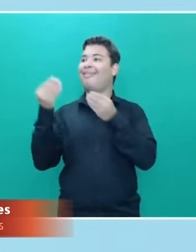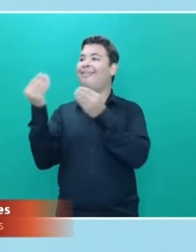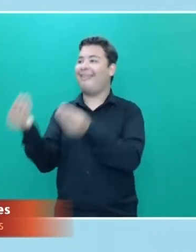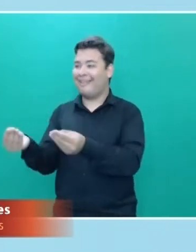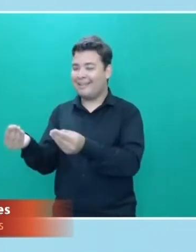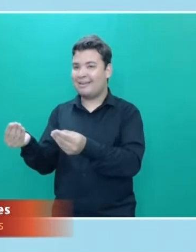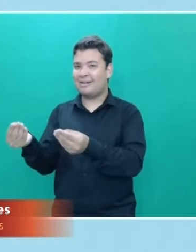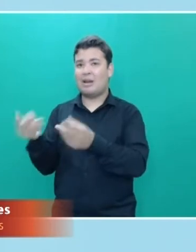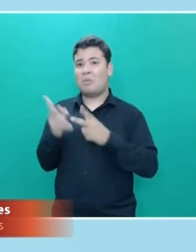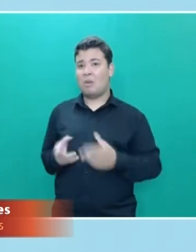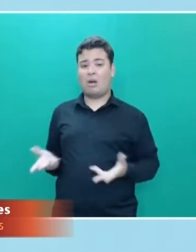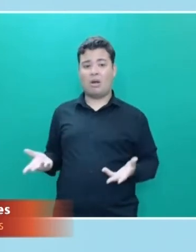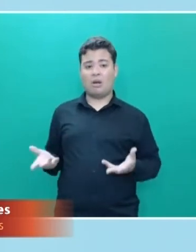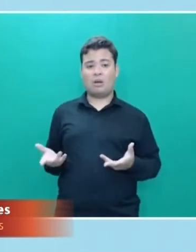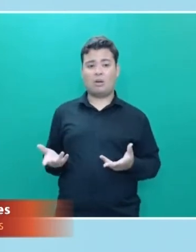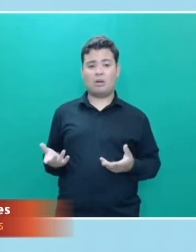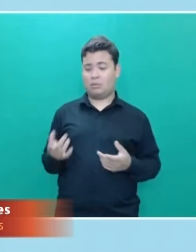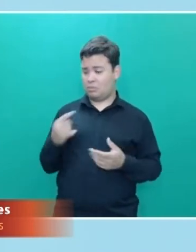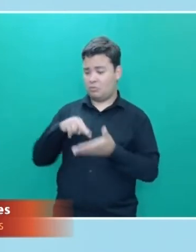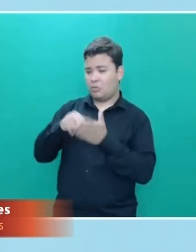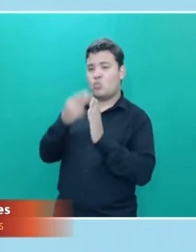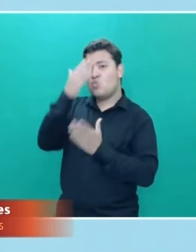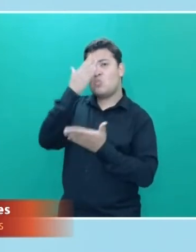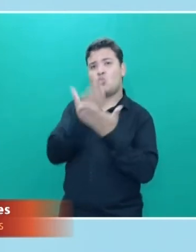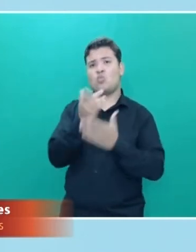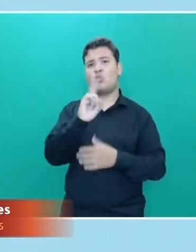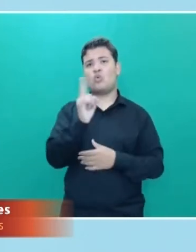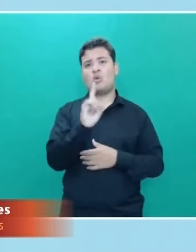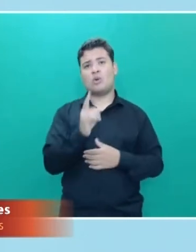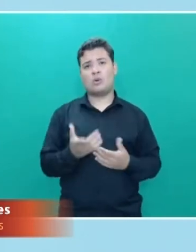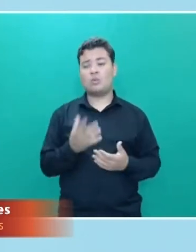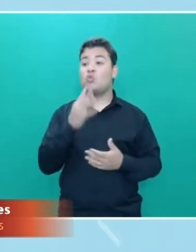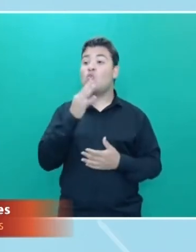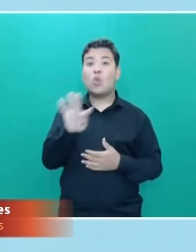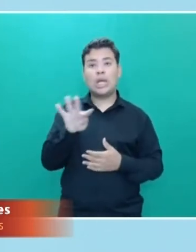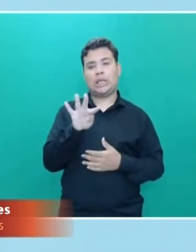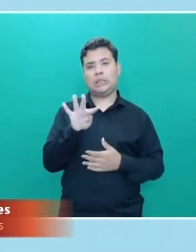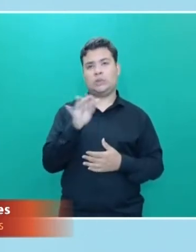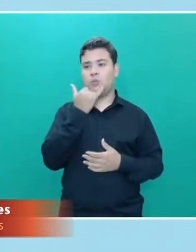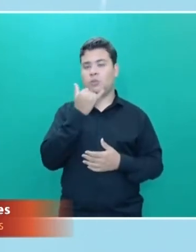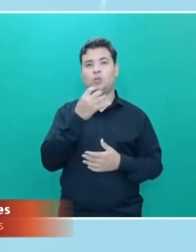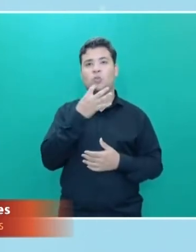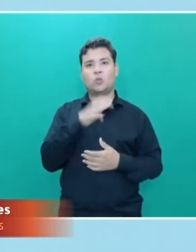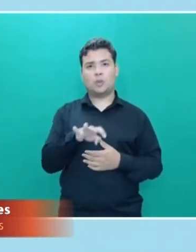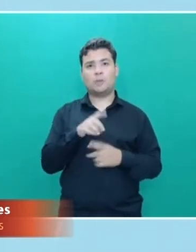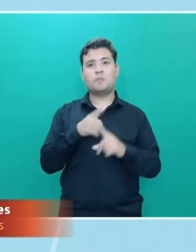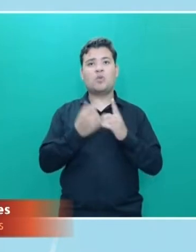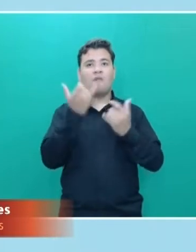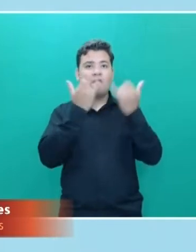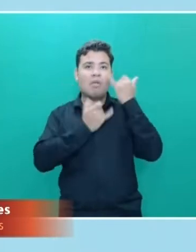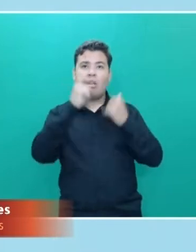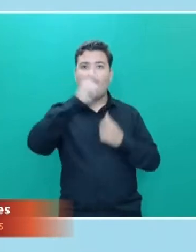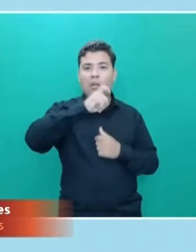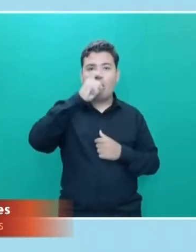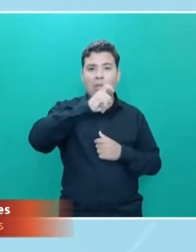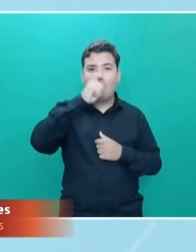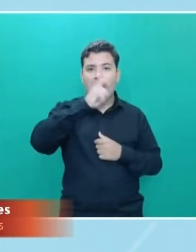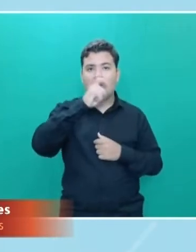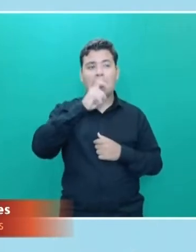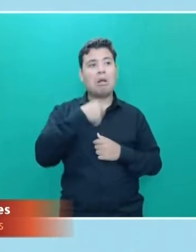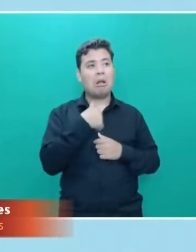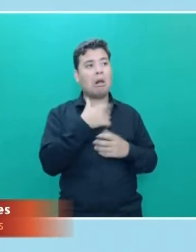conhecia quando na verdade eu não conheço. Por quê? Porque eu me alimentei de informações inverídicas, de informações falsas. Então,